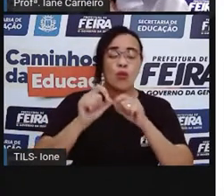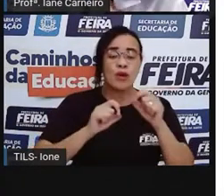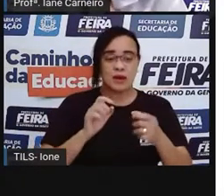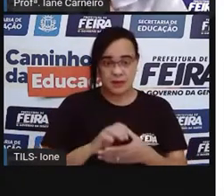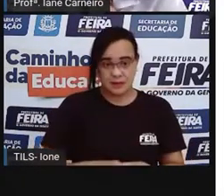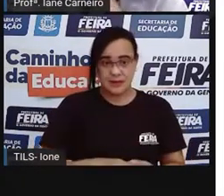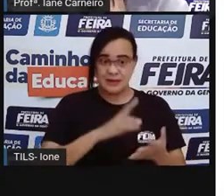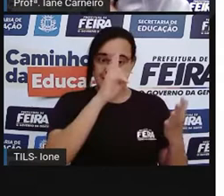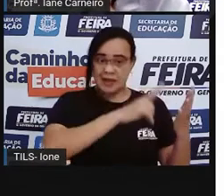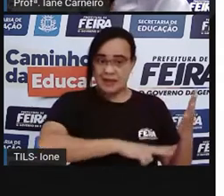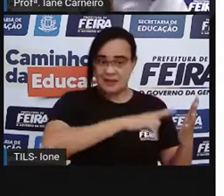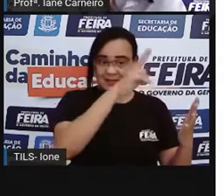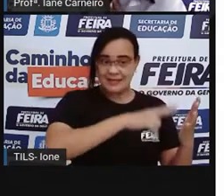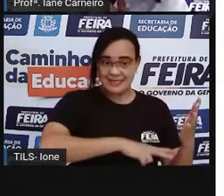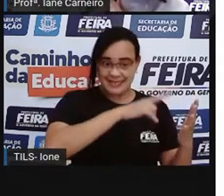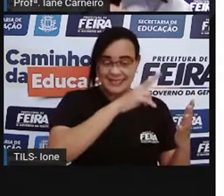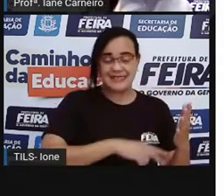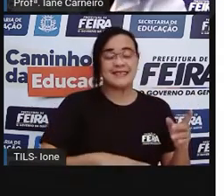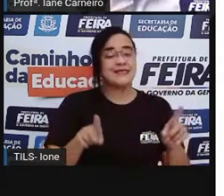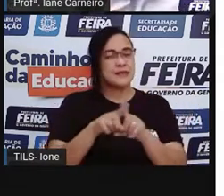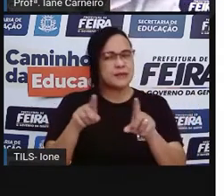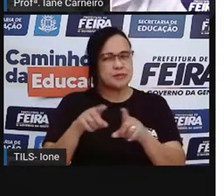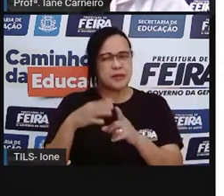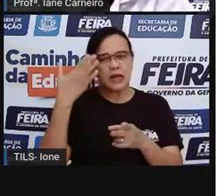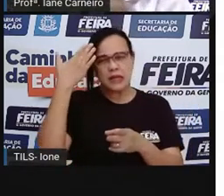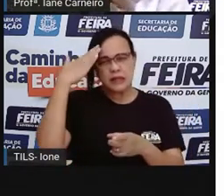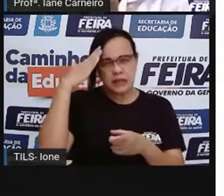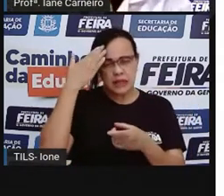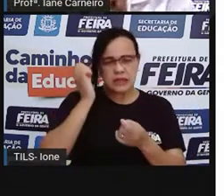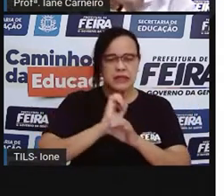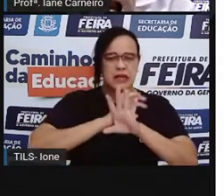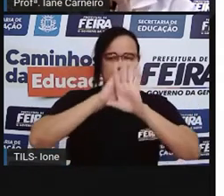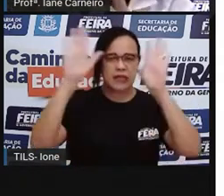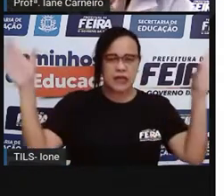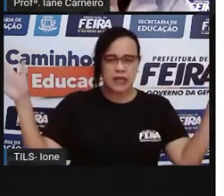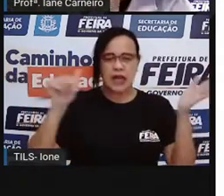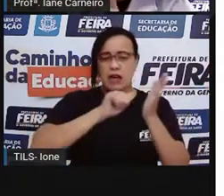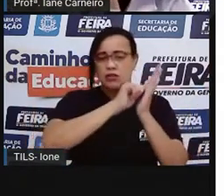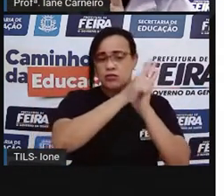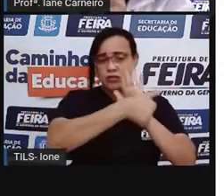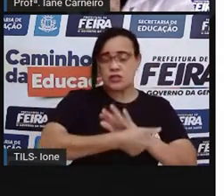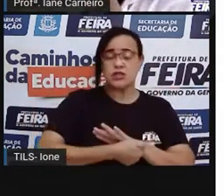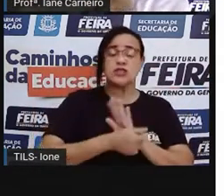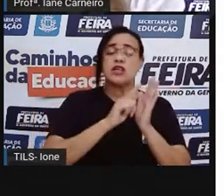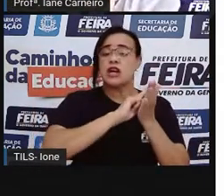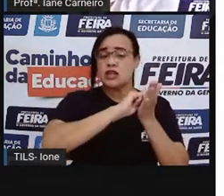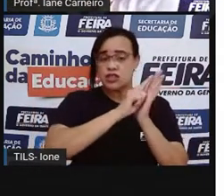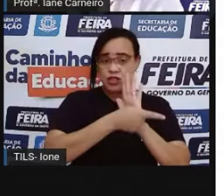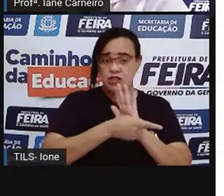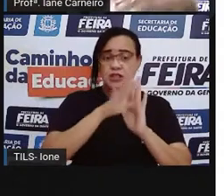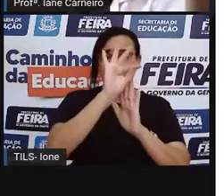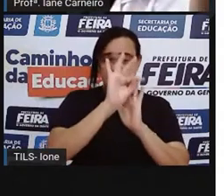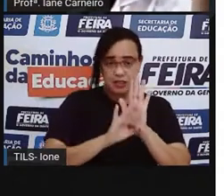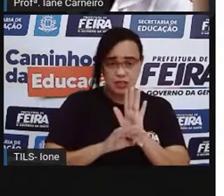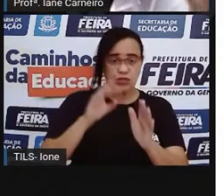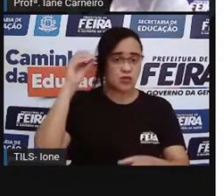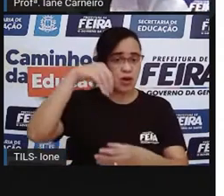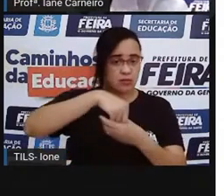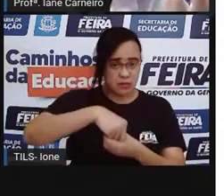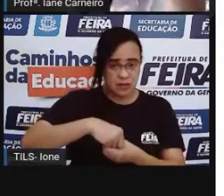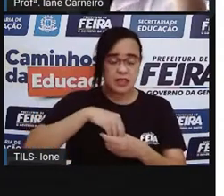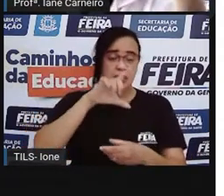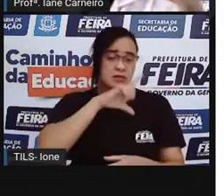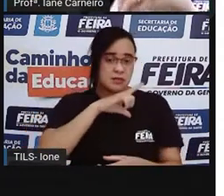e compreender diversos gêneros textuais. Então, aqui é uma literatura infantil, né? Que dentro dela ainda tem um outro